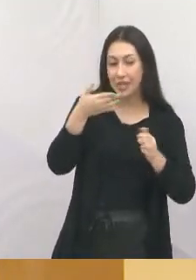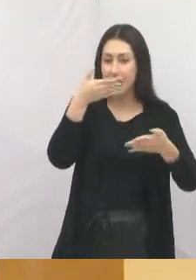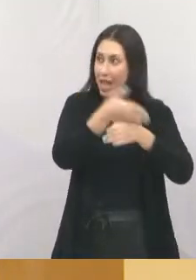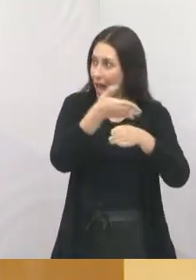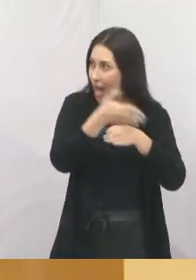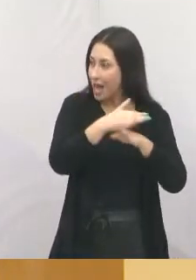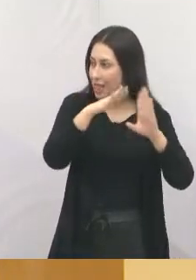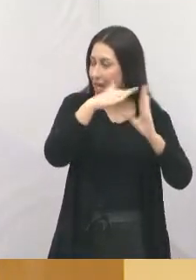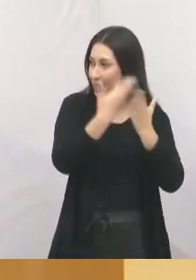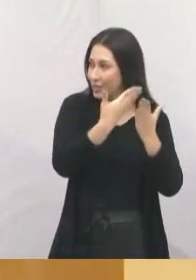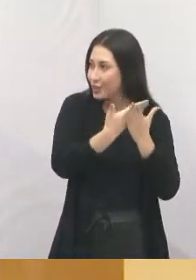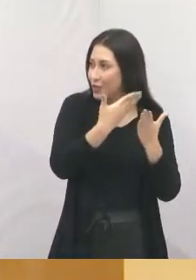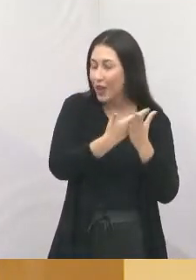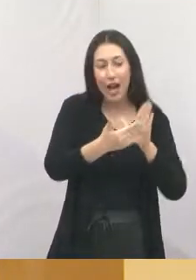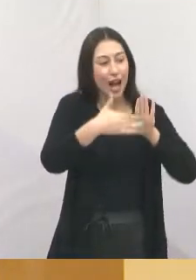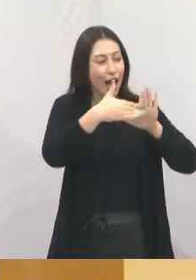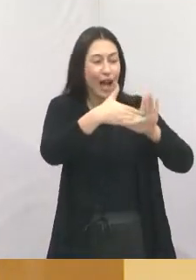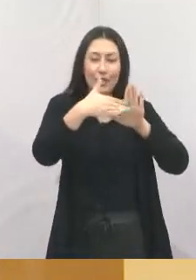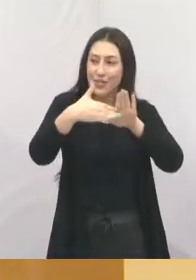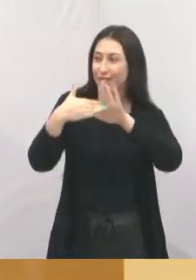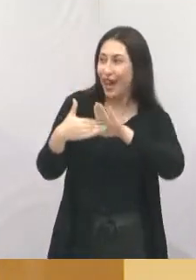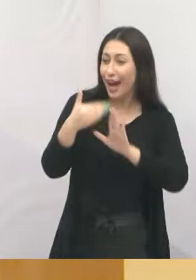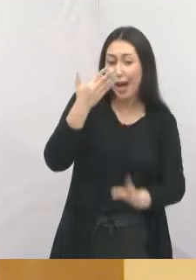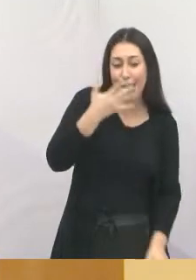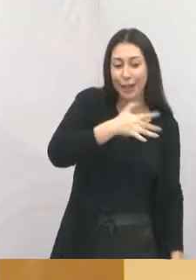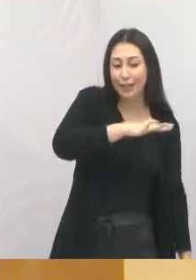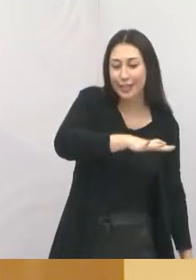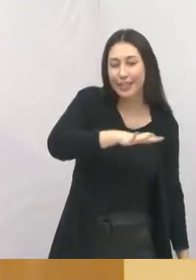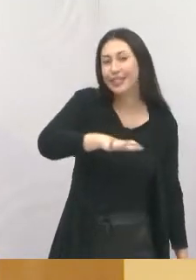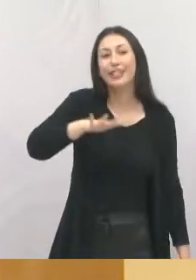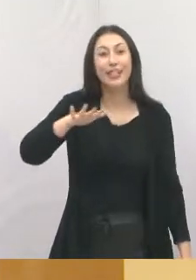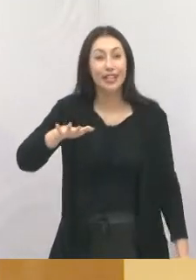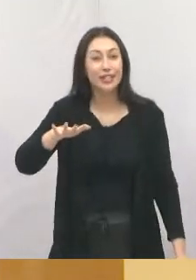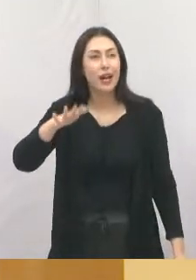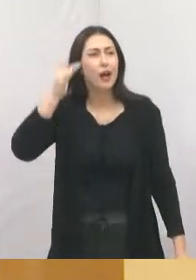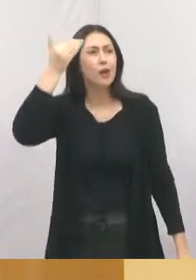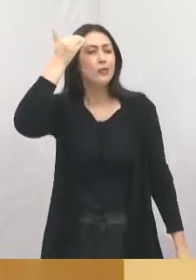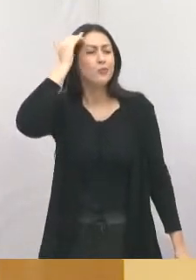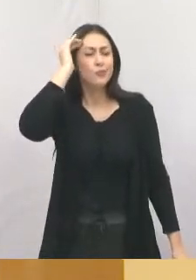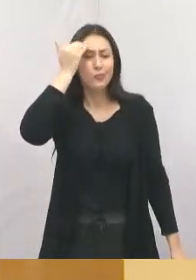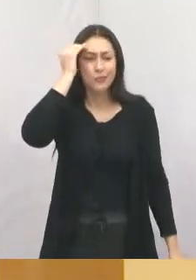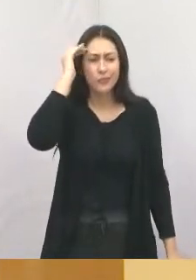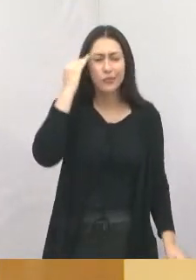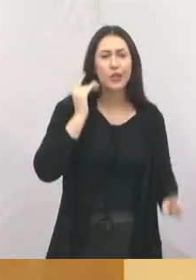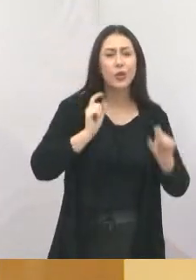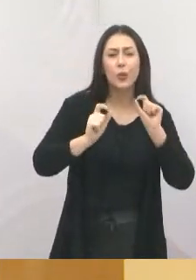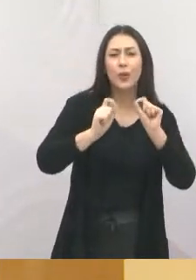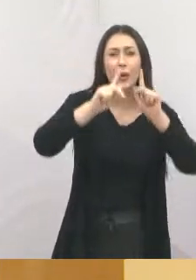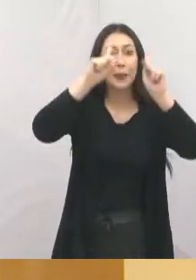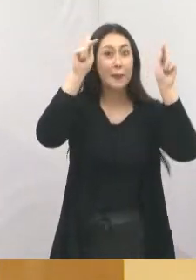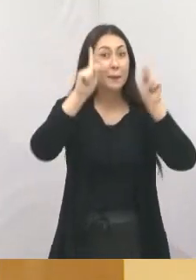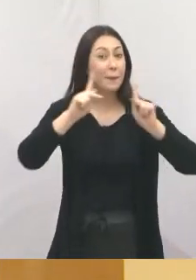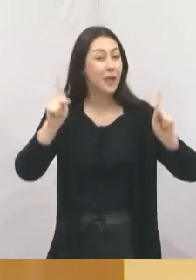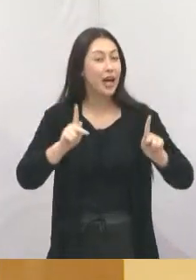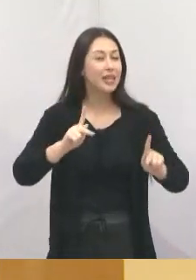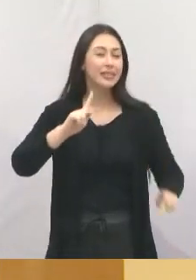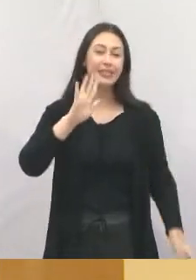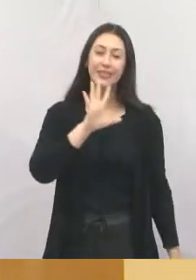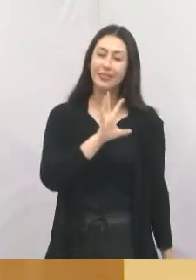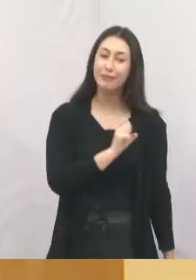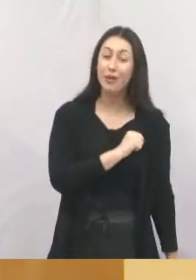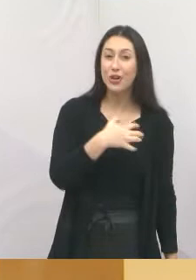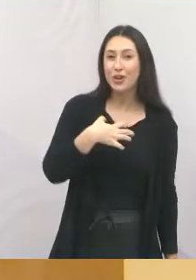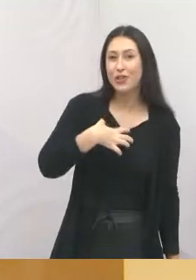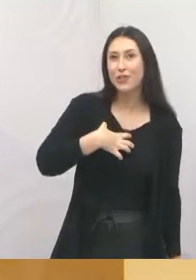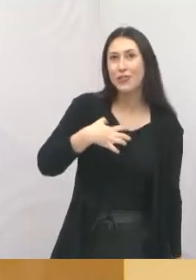colorida e atraísse todas as crianças para entender o que é a paz, o que é o amor, de forma